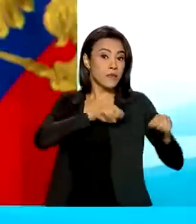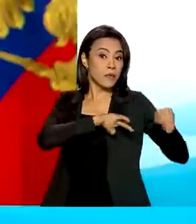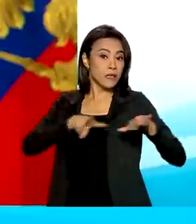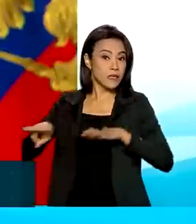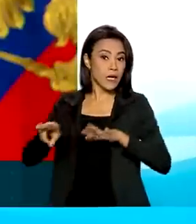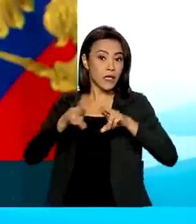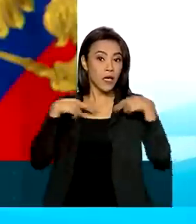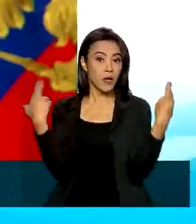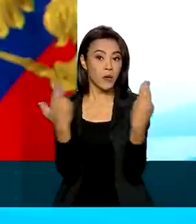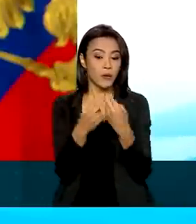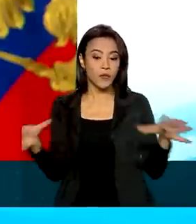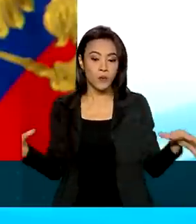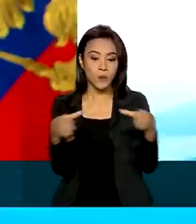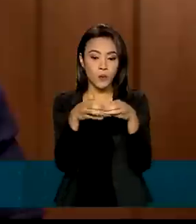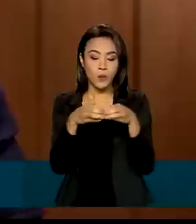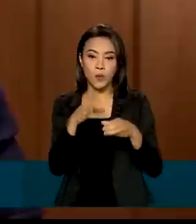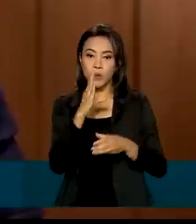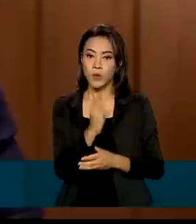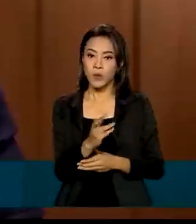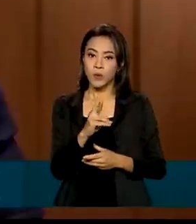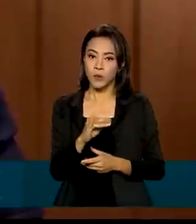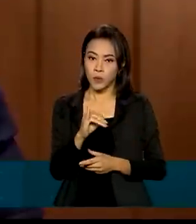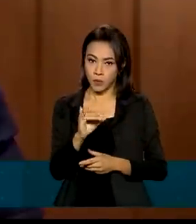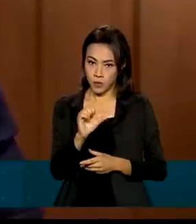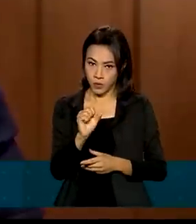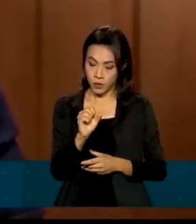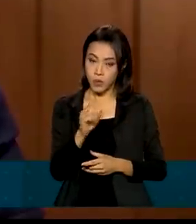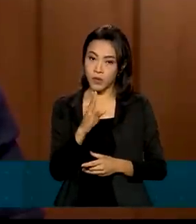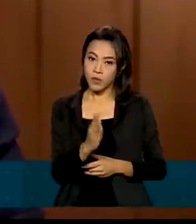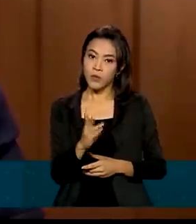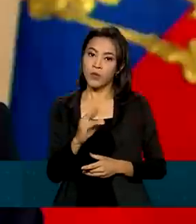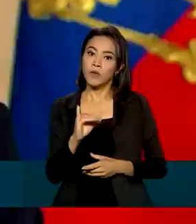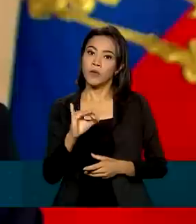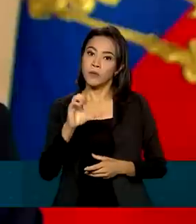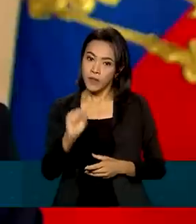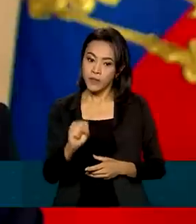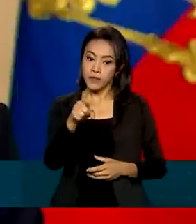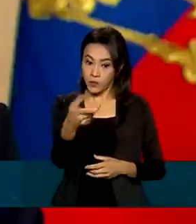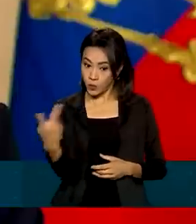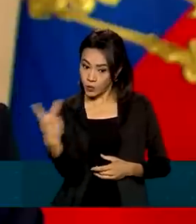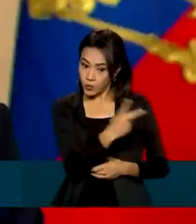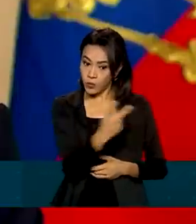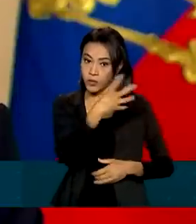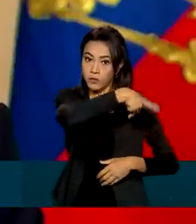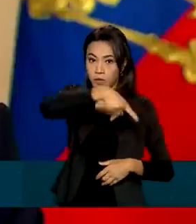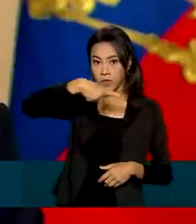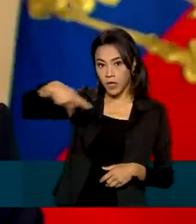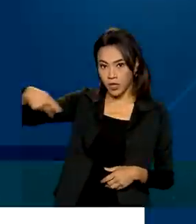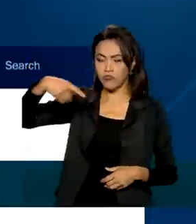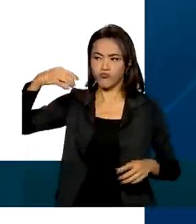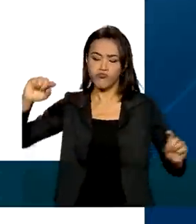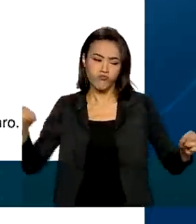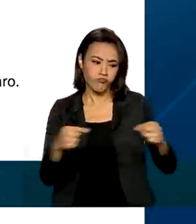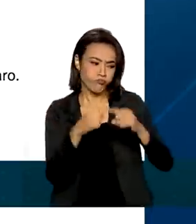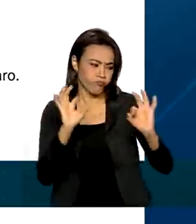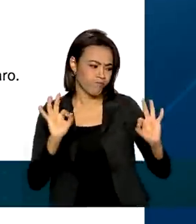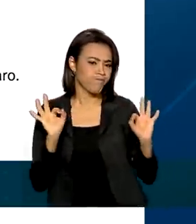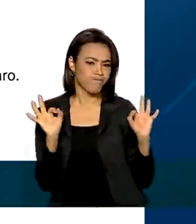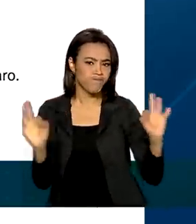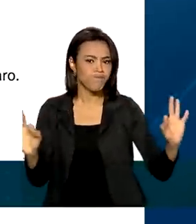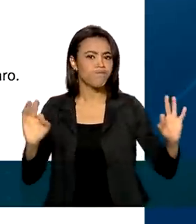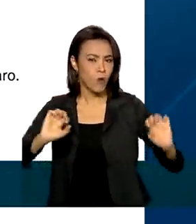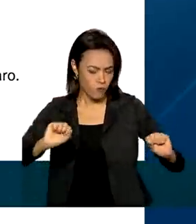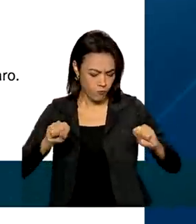passada. Durante a conversa, os presidentes Jair Bolsonaro e Vladimir Putin confirmaram a intenção de